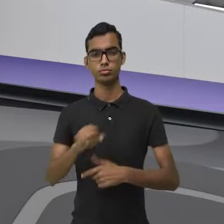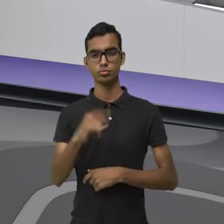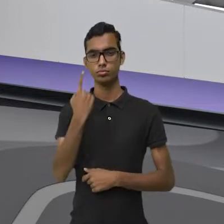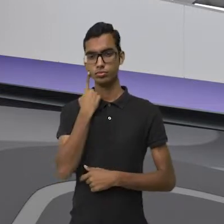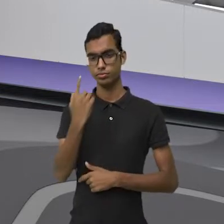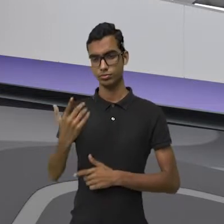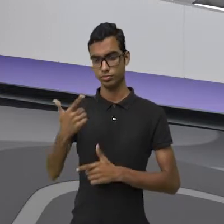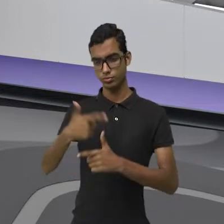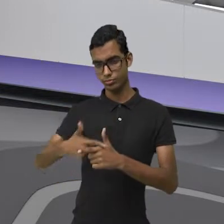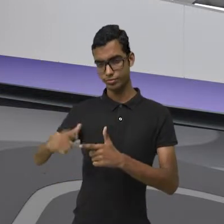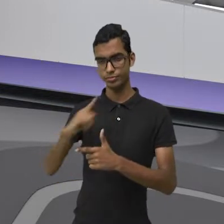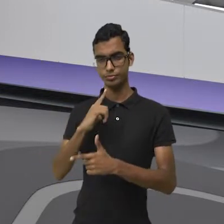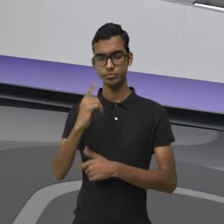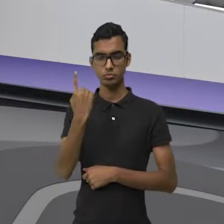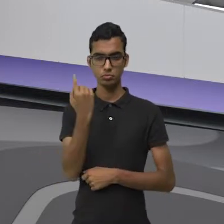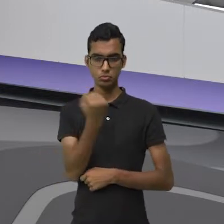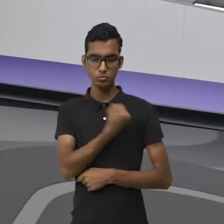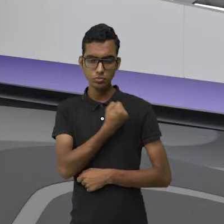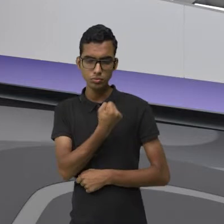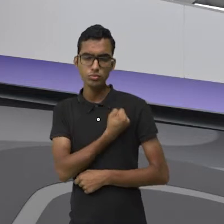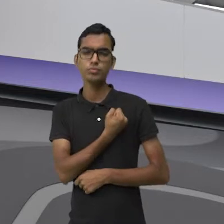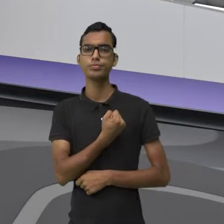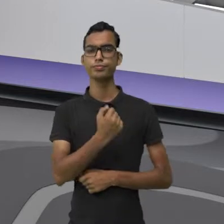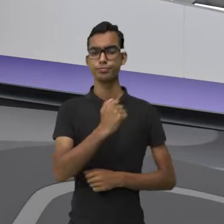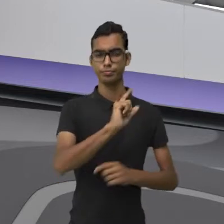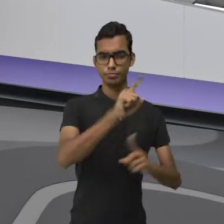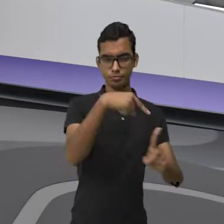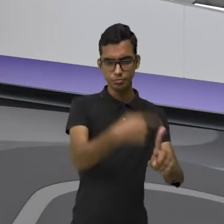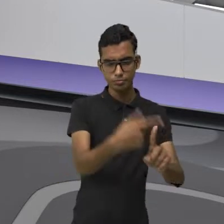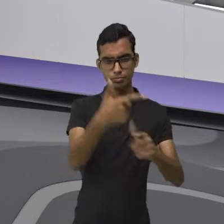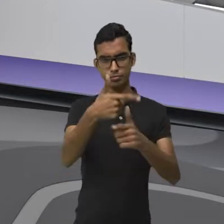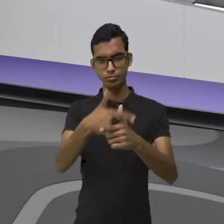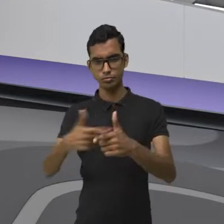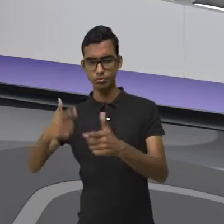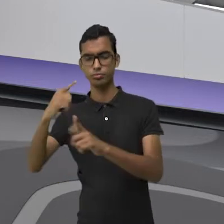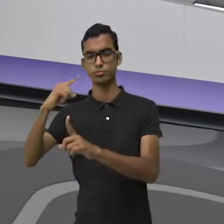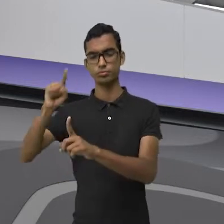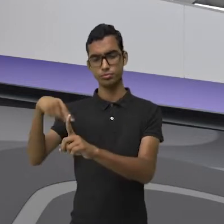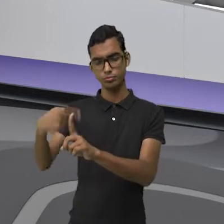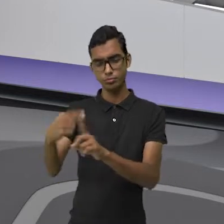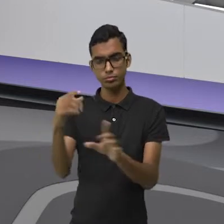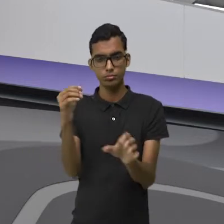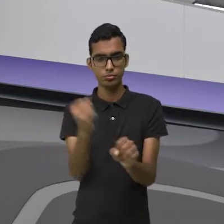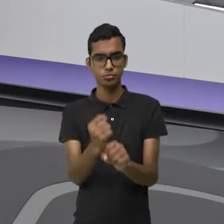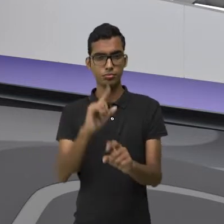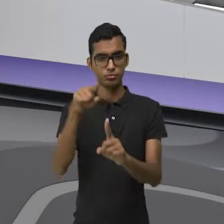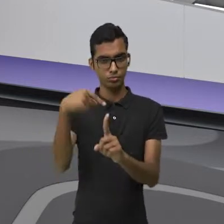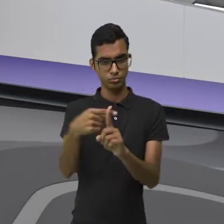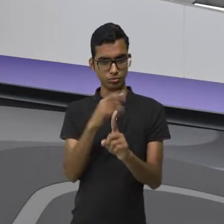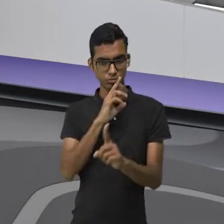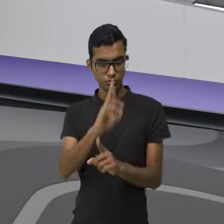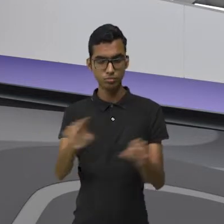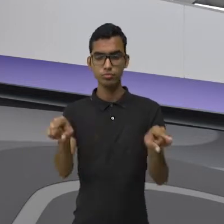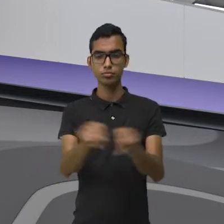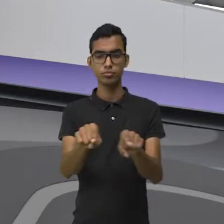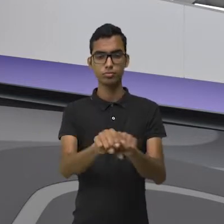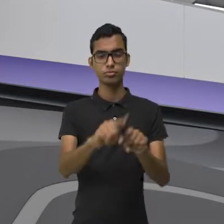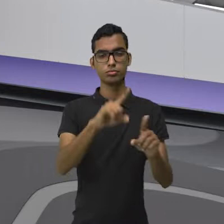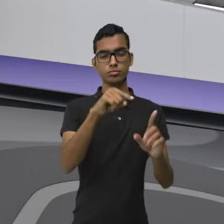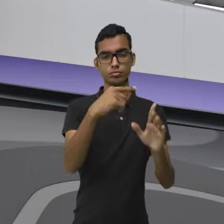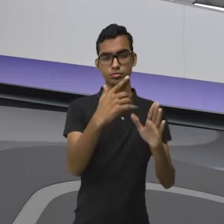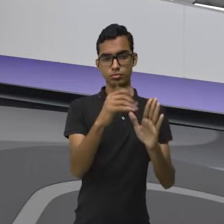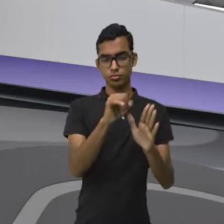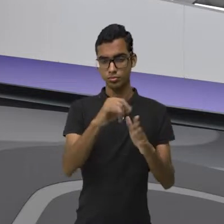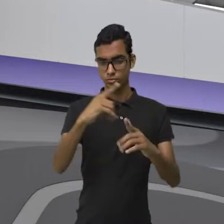eu estou dividindo sinais positivos, o resultado é positivo. Se eu estou dividindo sinais